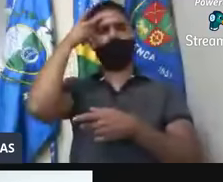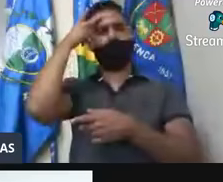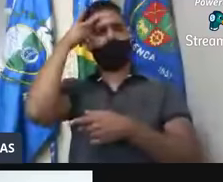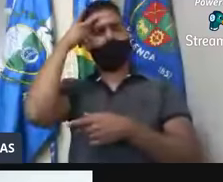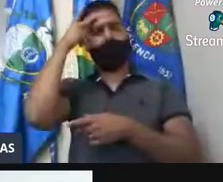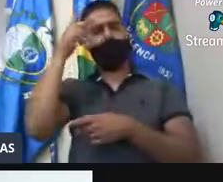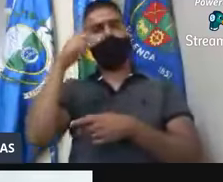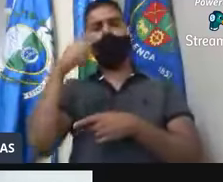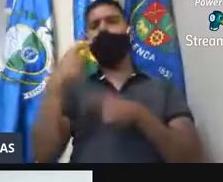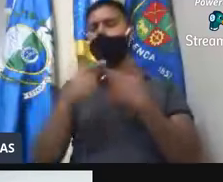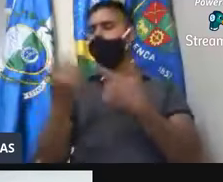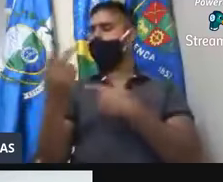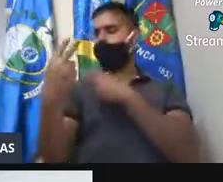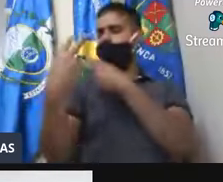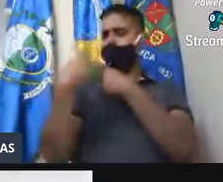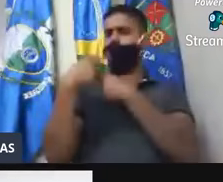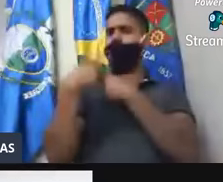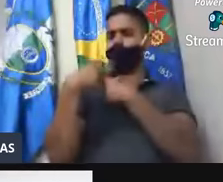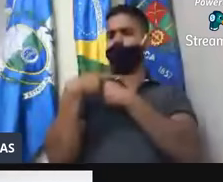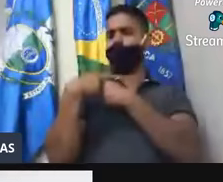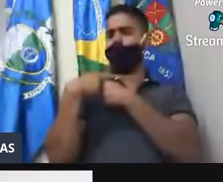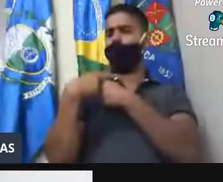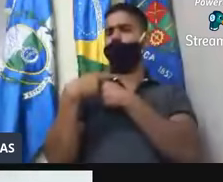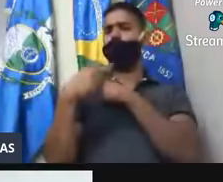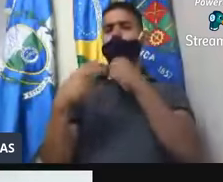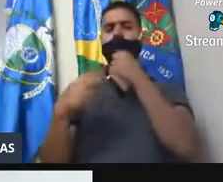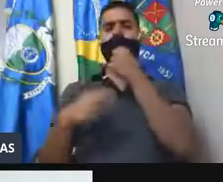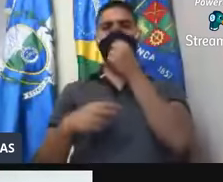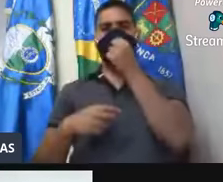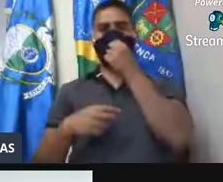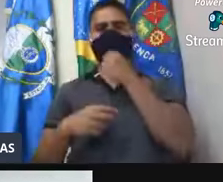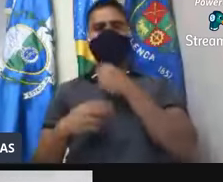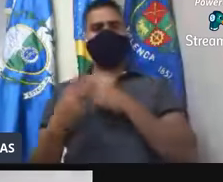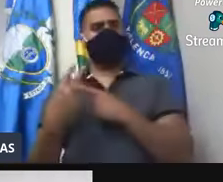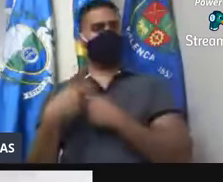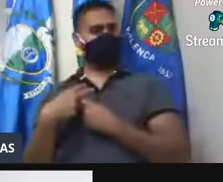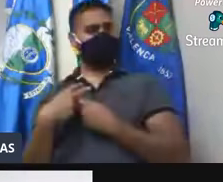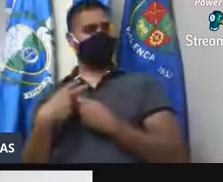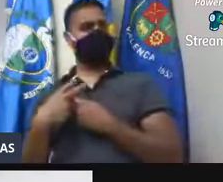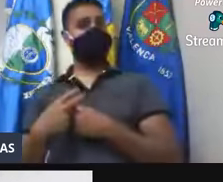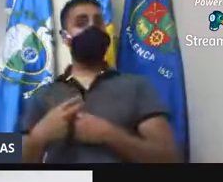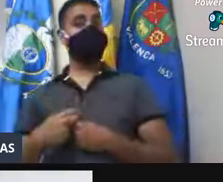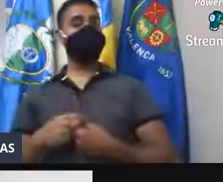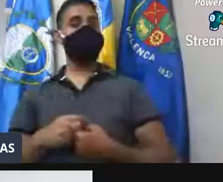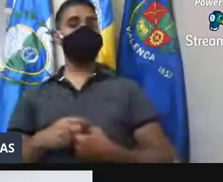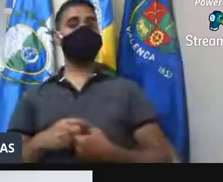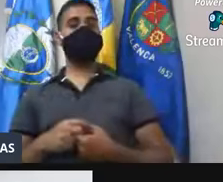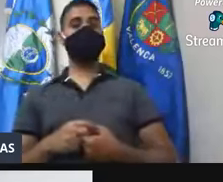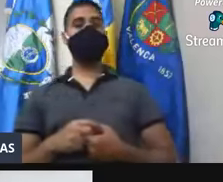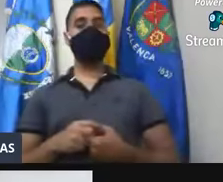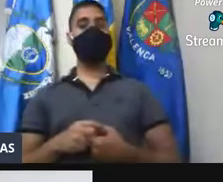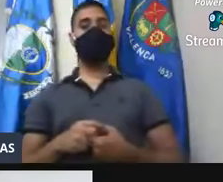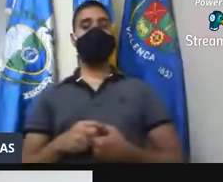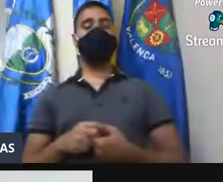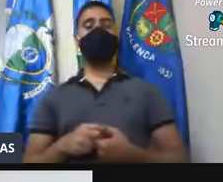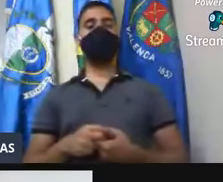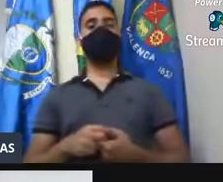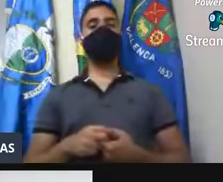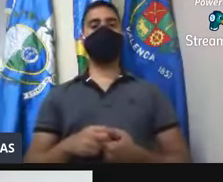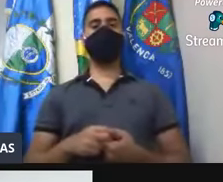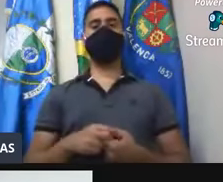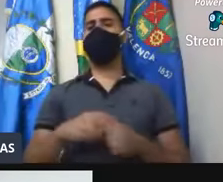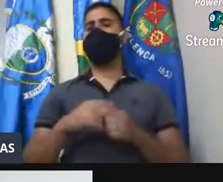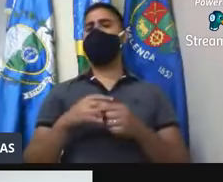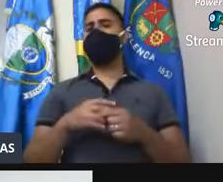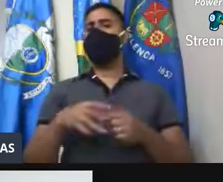proteger, né, o munícipe não tem que estar ali sendo, convivendo com aquele lixo todo espalhado, lá na rua,